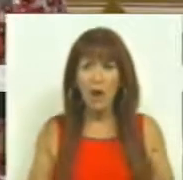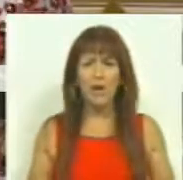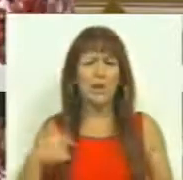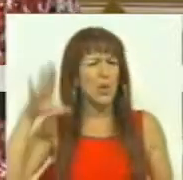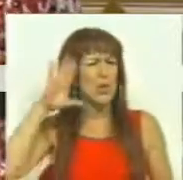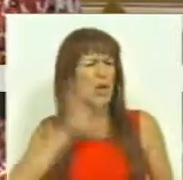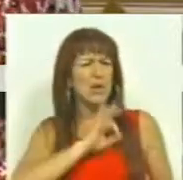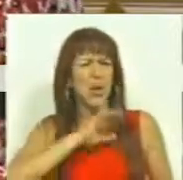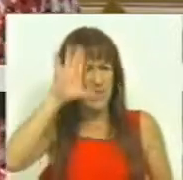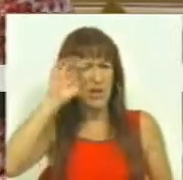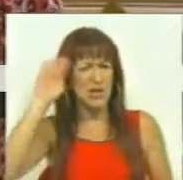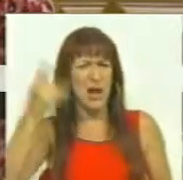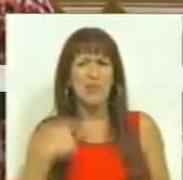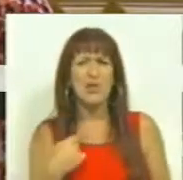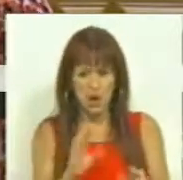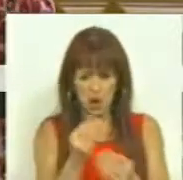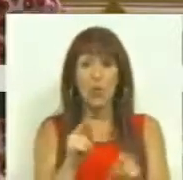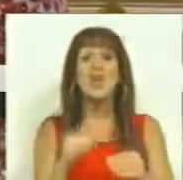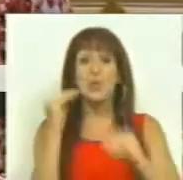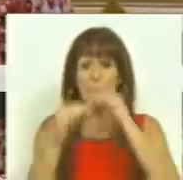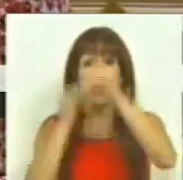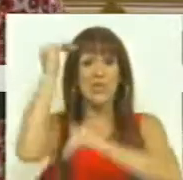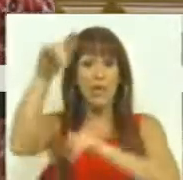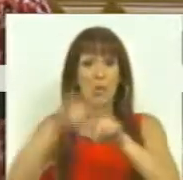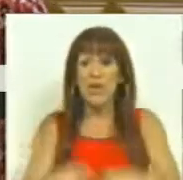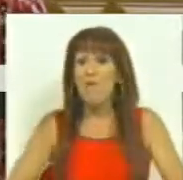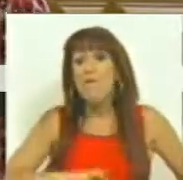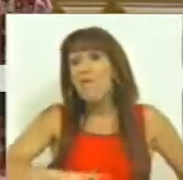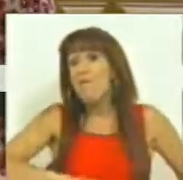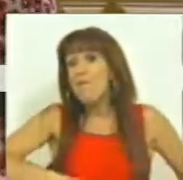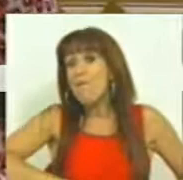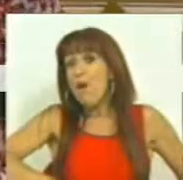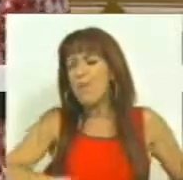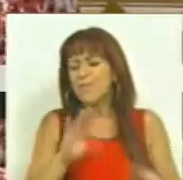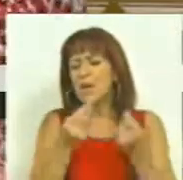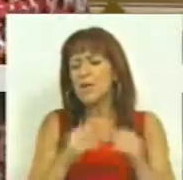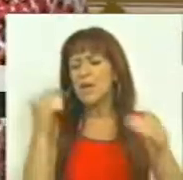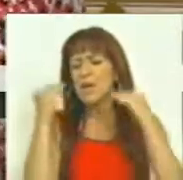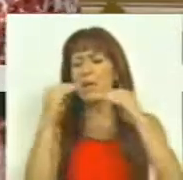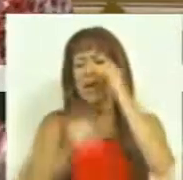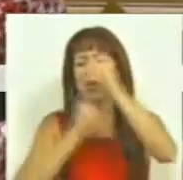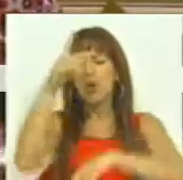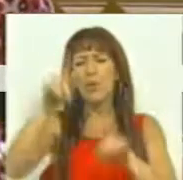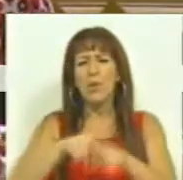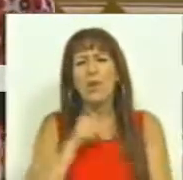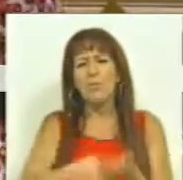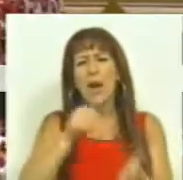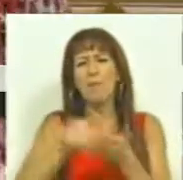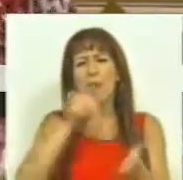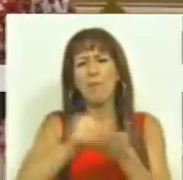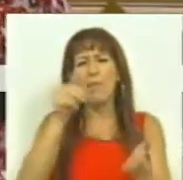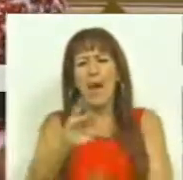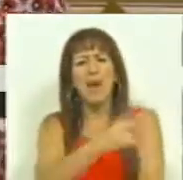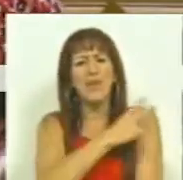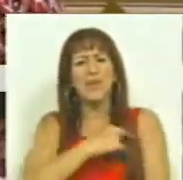Eu não sei se o Senhor Ministro sabe, mas há estudantes do ensino superior a passar fome. Há estudantes do ensino superior que vão a pé para a escola